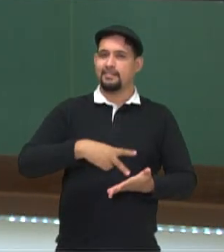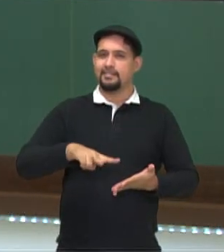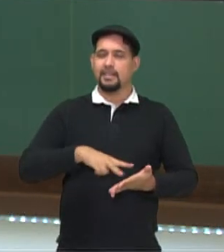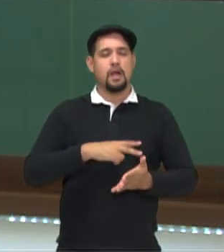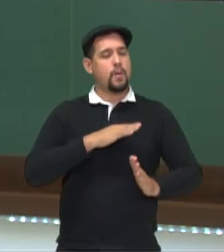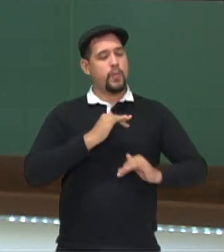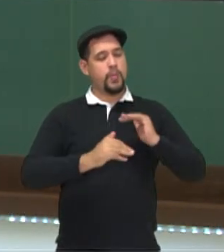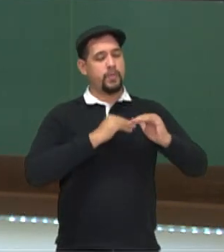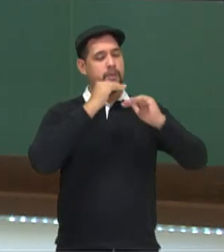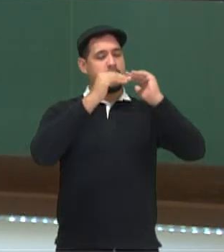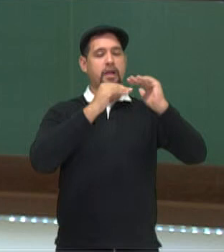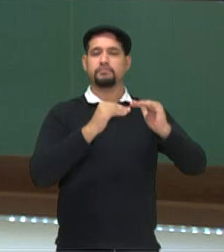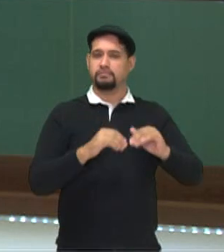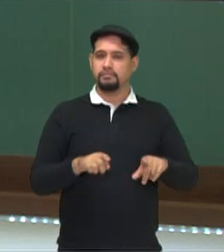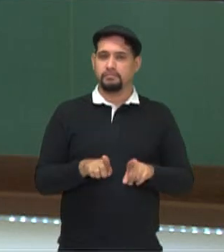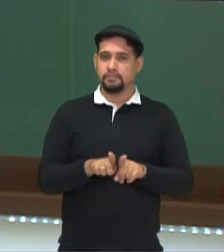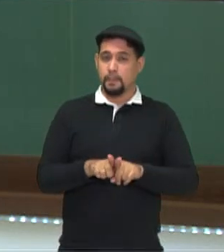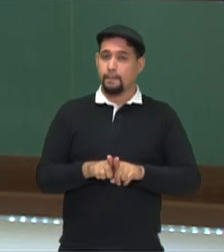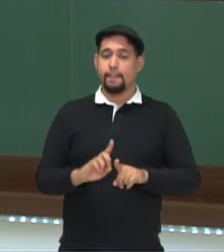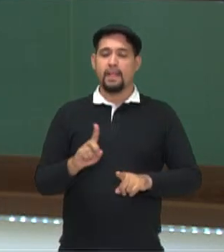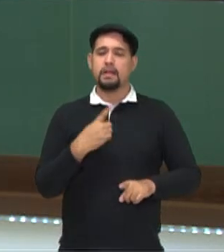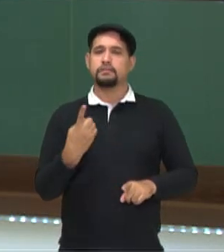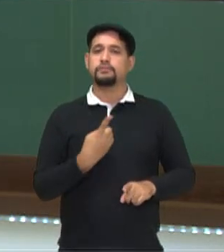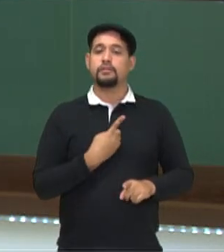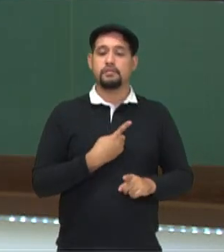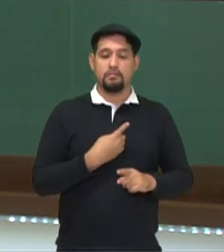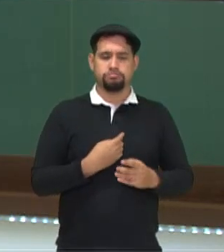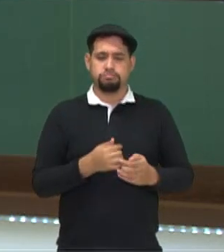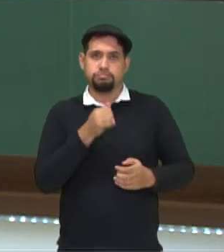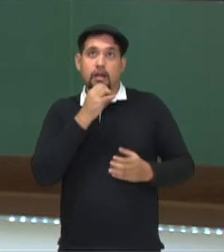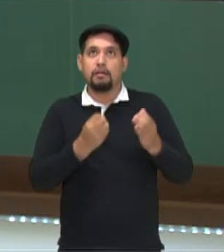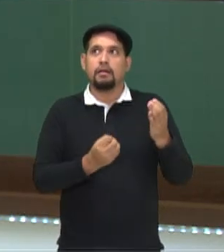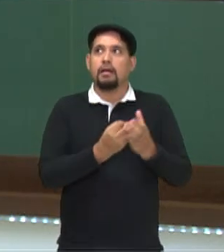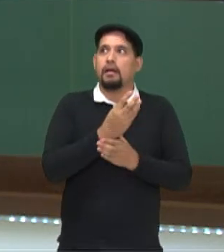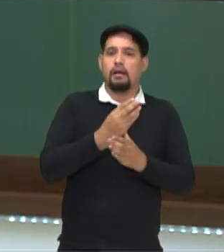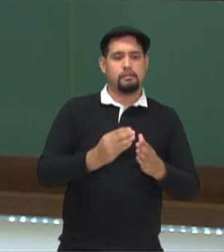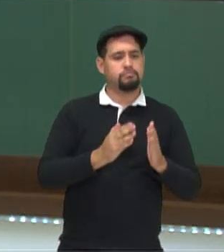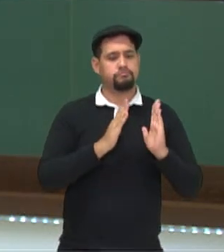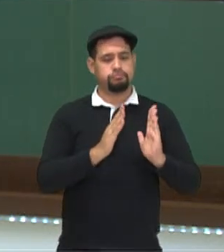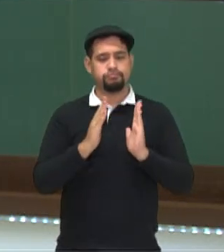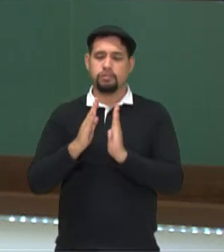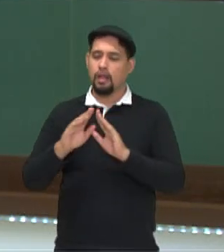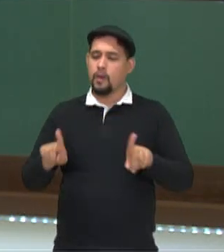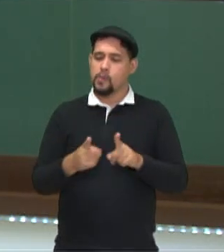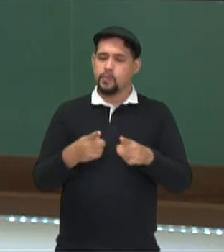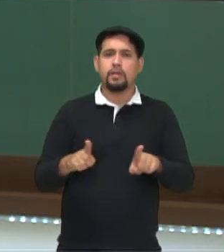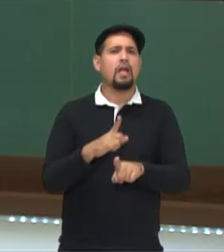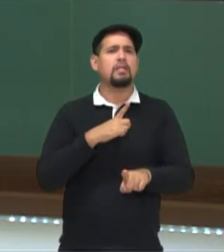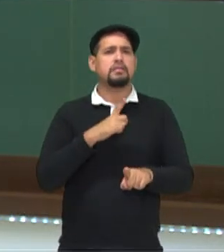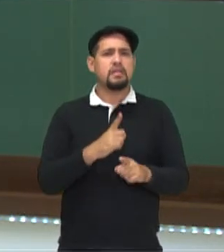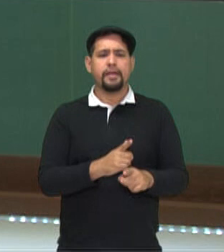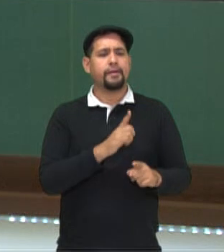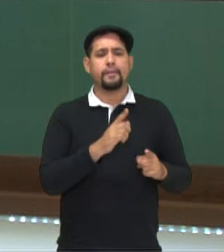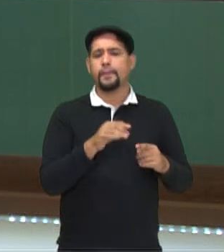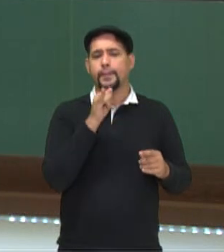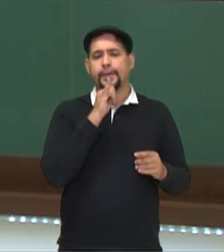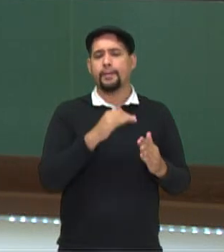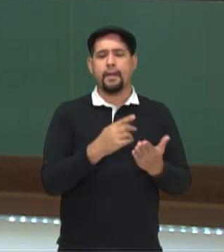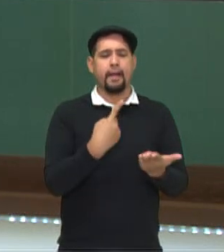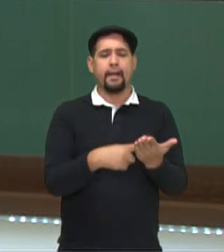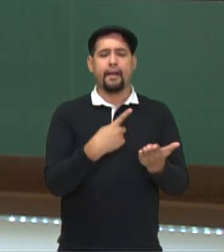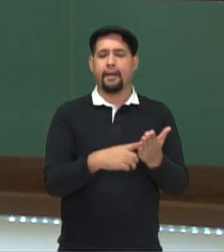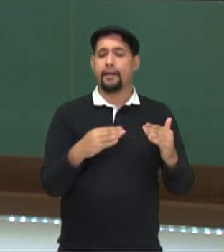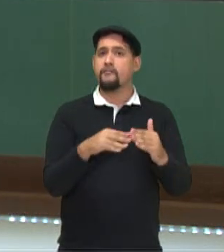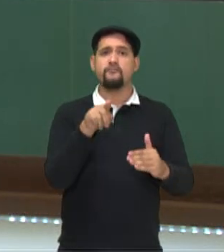desenvolver a nossa criatividade, a nossa criação da coreografia. Não existe uma coreografia pré-estabelecida. É